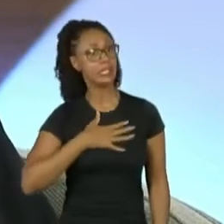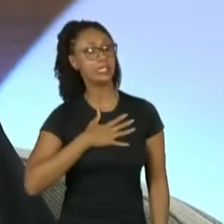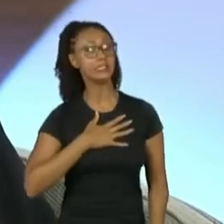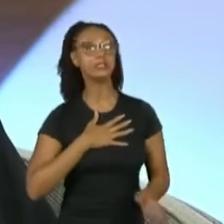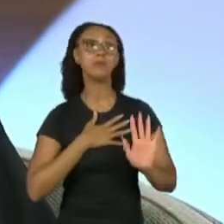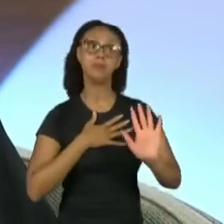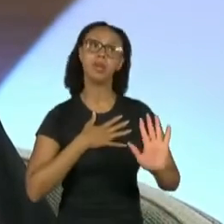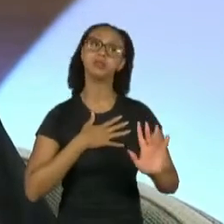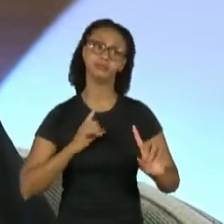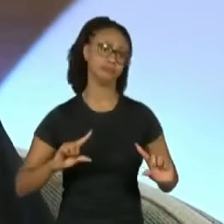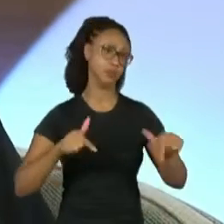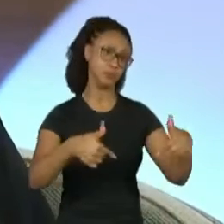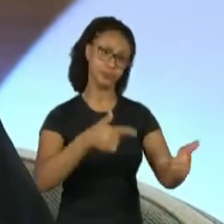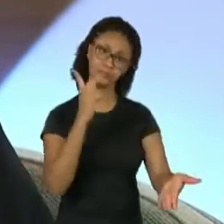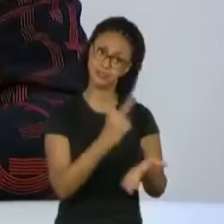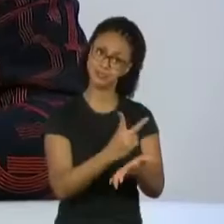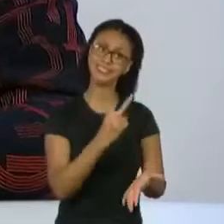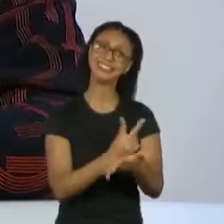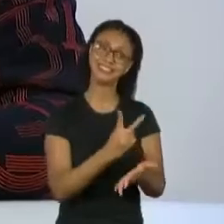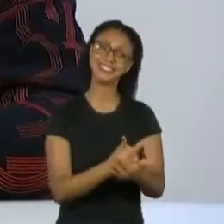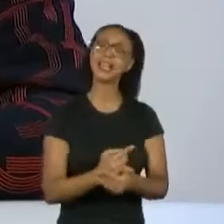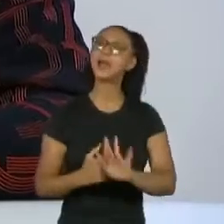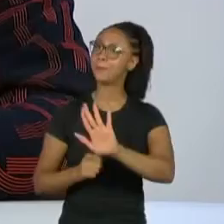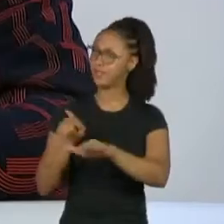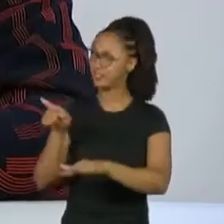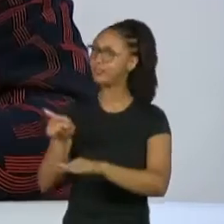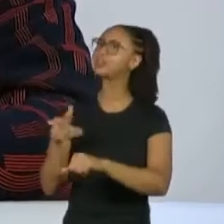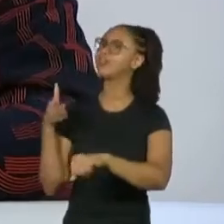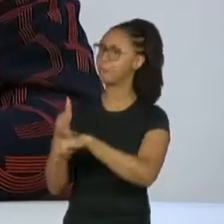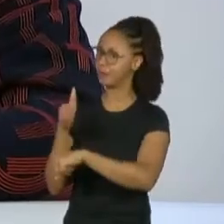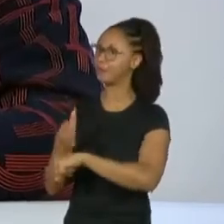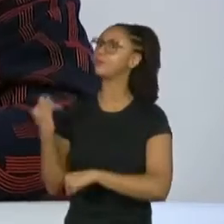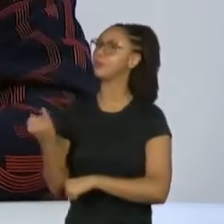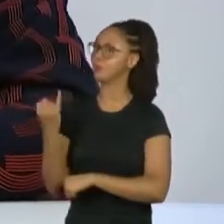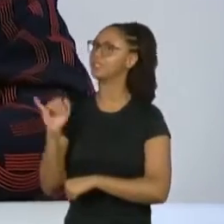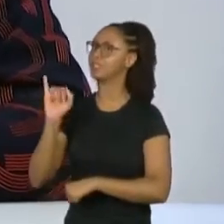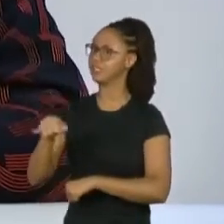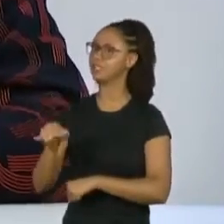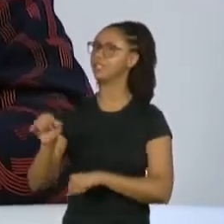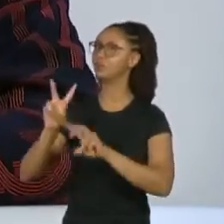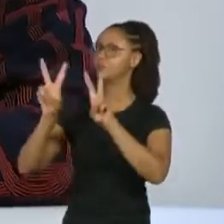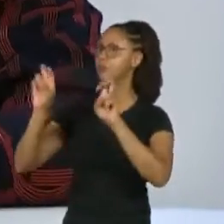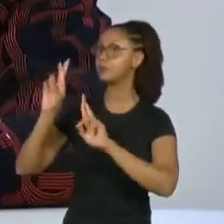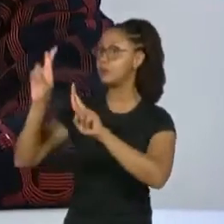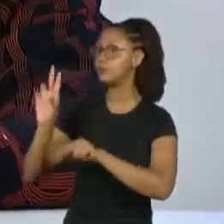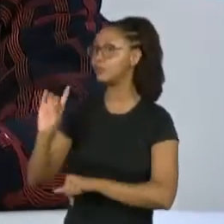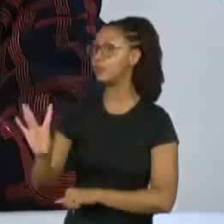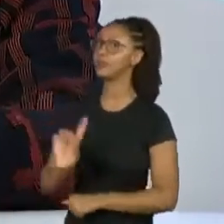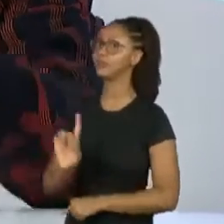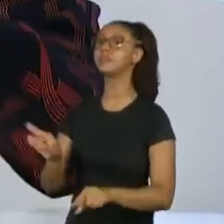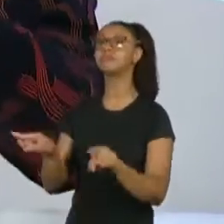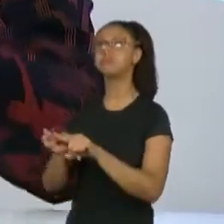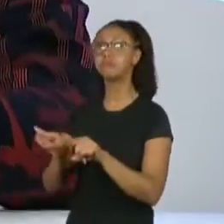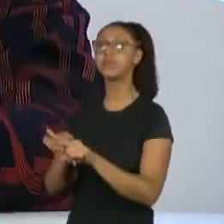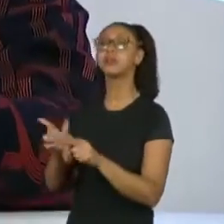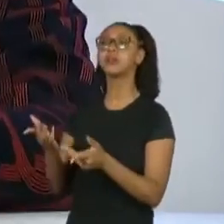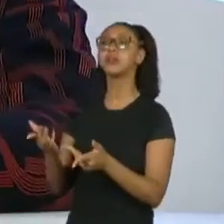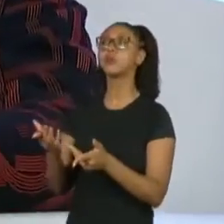que a luta continua. Mas só que você teve uma participação importante, por exemplo, que a gente falou, não só de esperança, mas de um